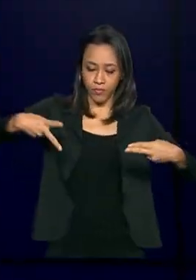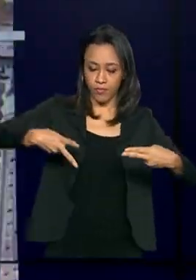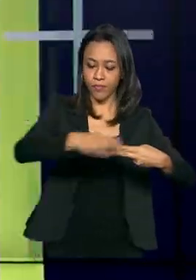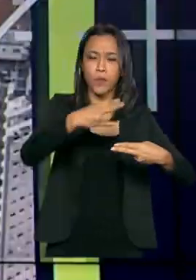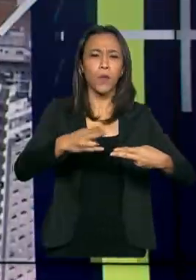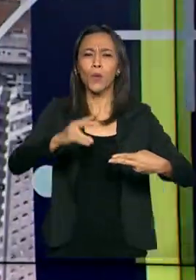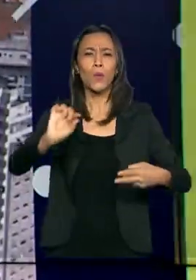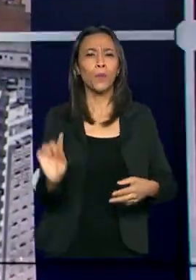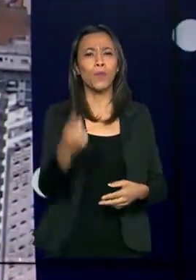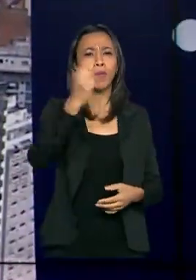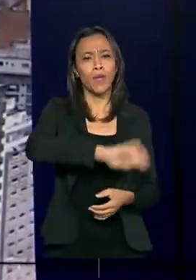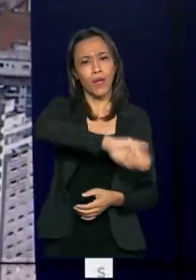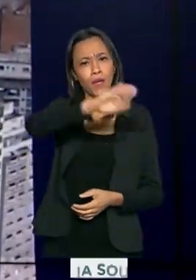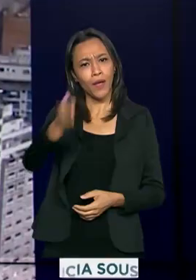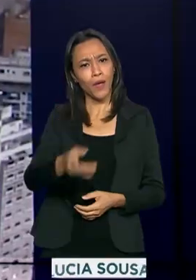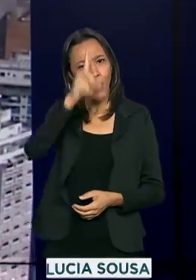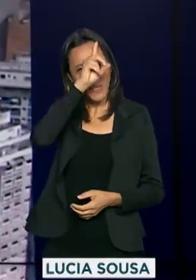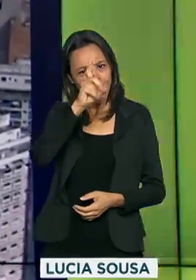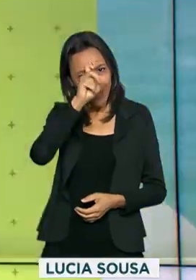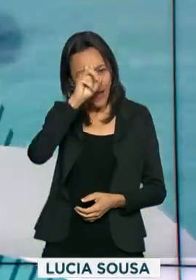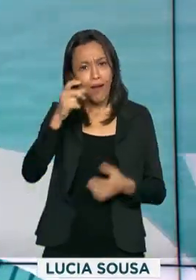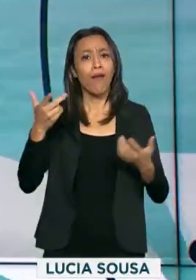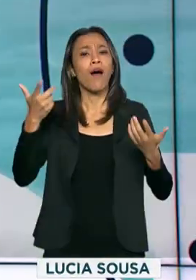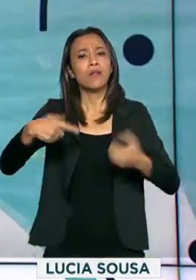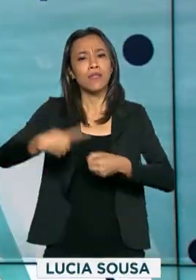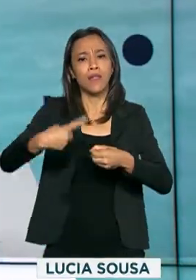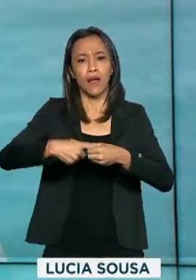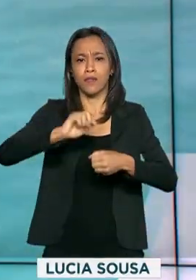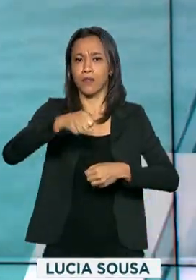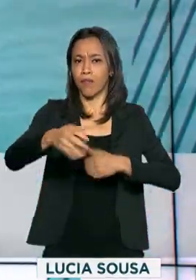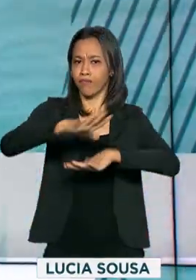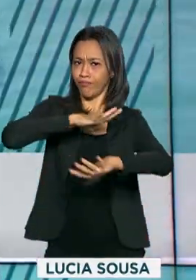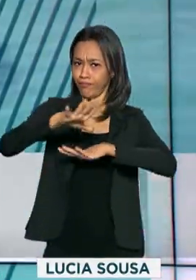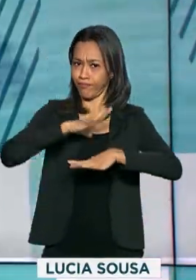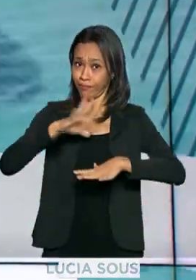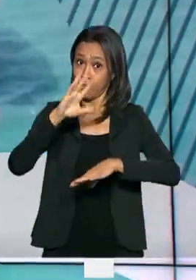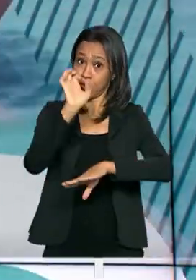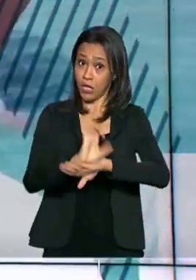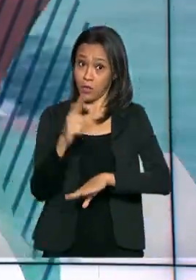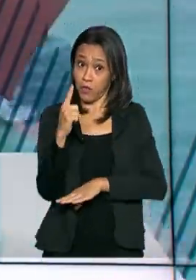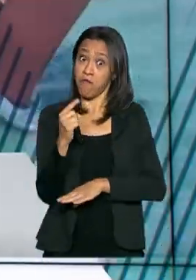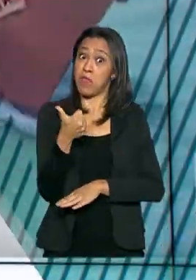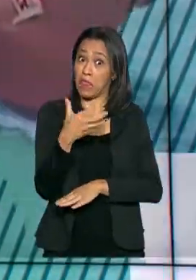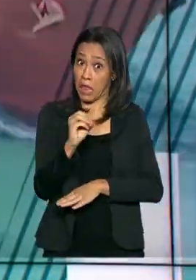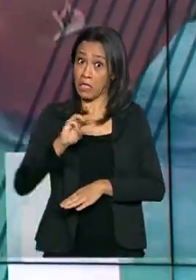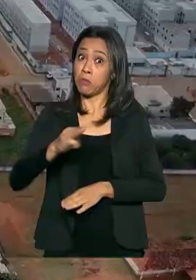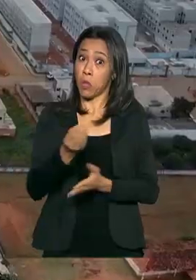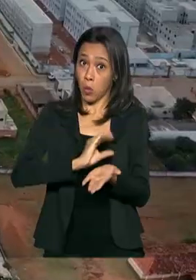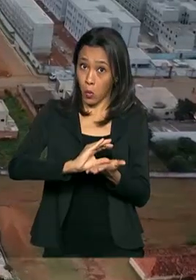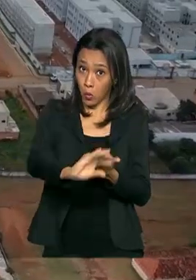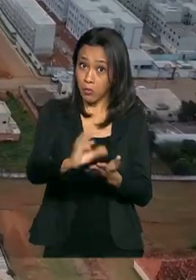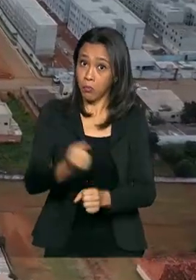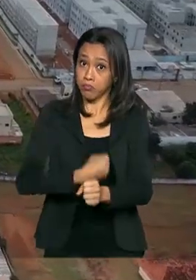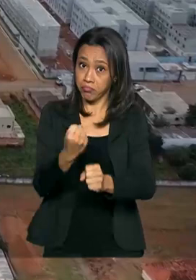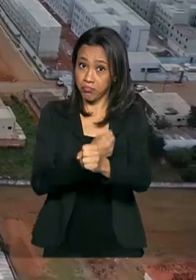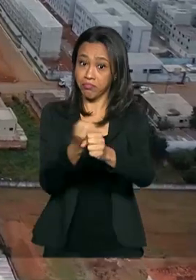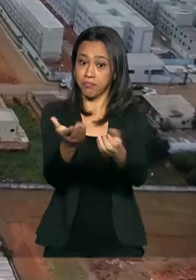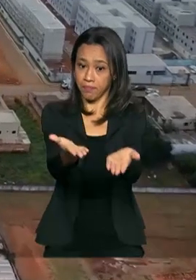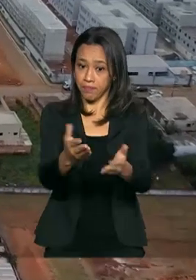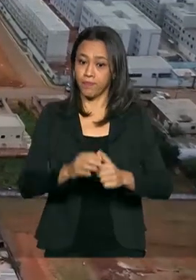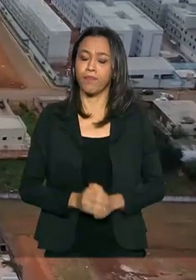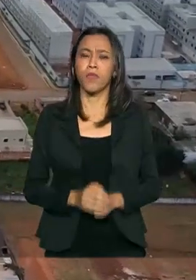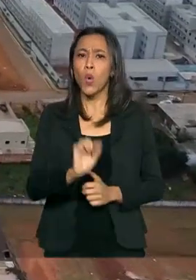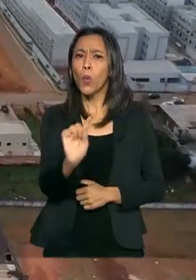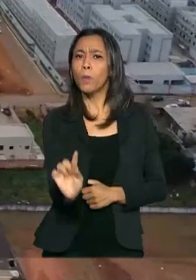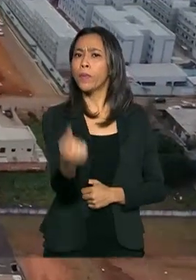governo federal em Águas Lindas de Goiás. Foram investidos 10 milhões de reais nas obras. As obras